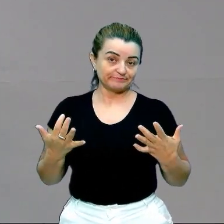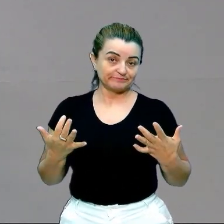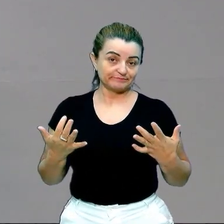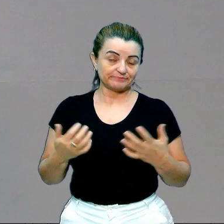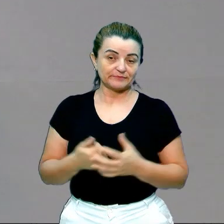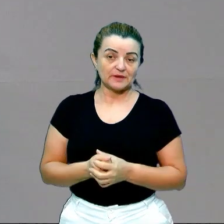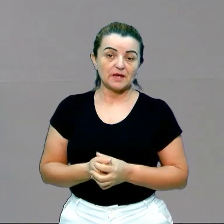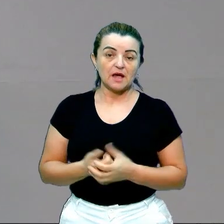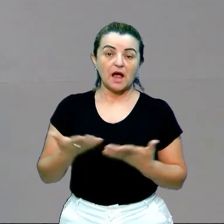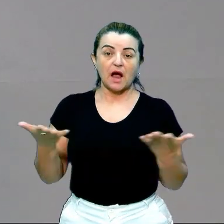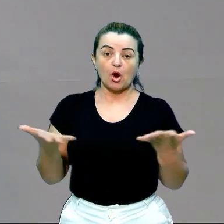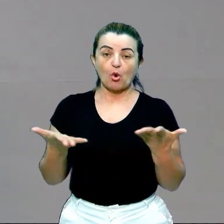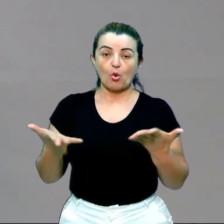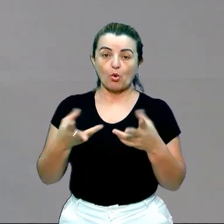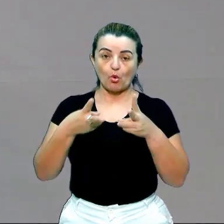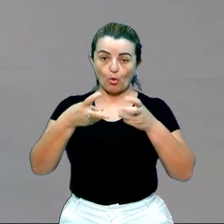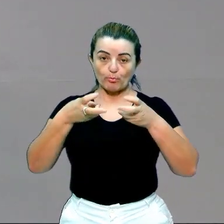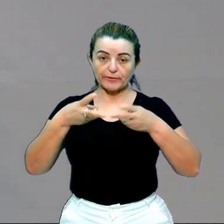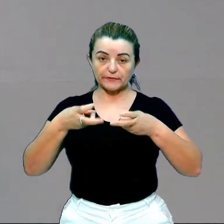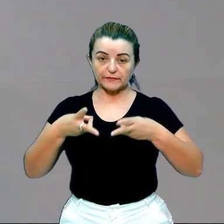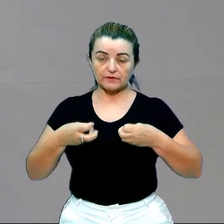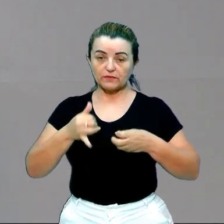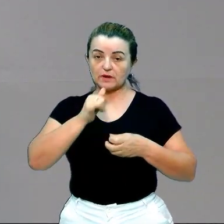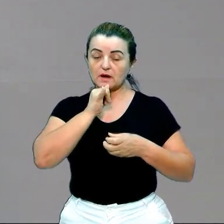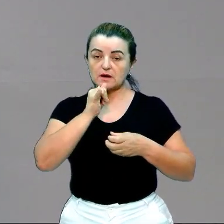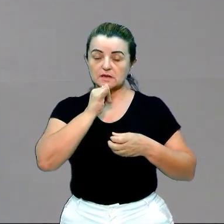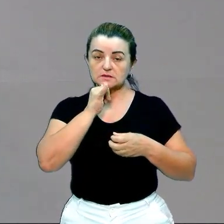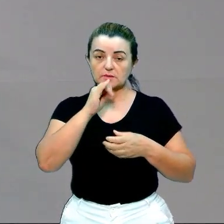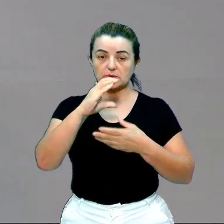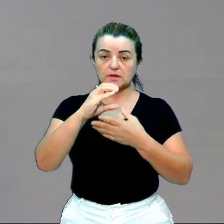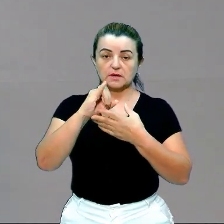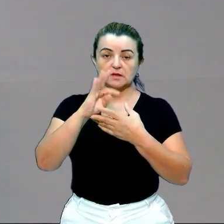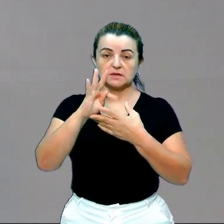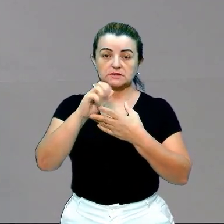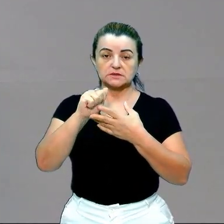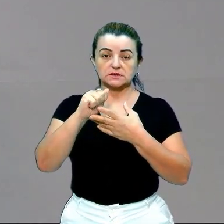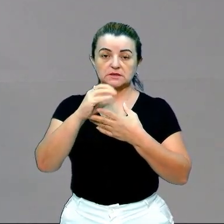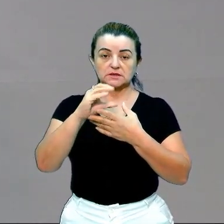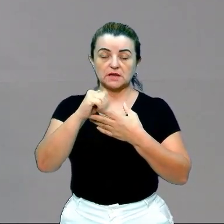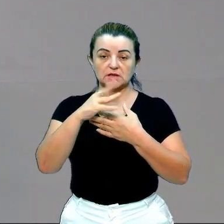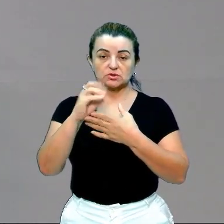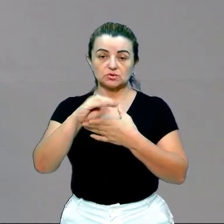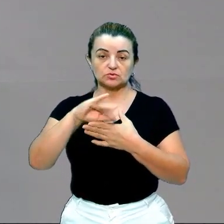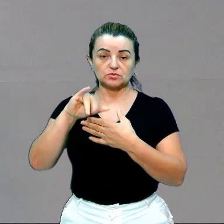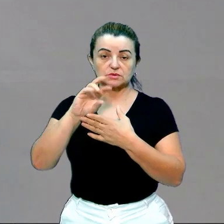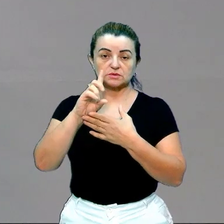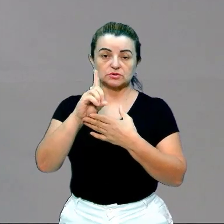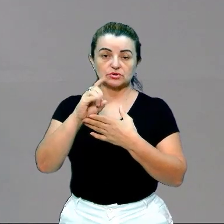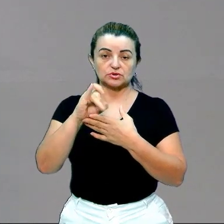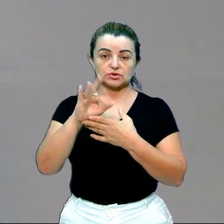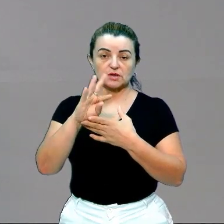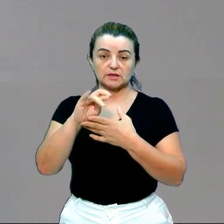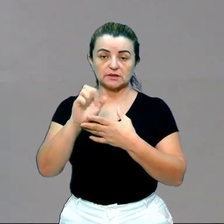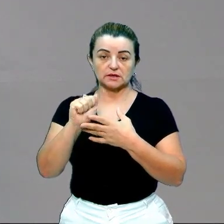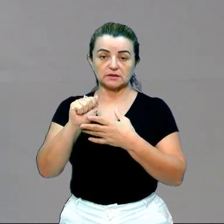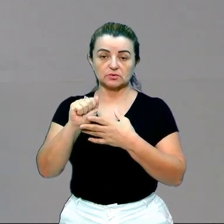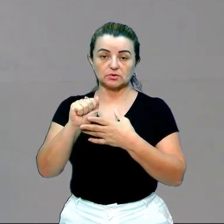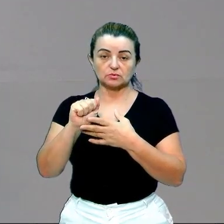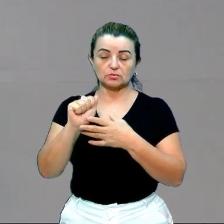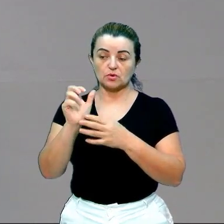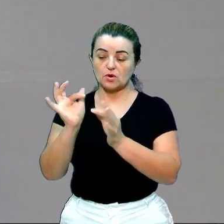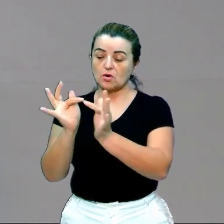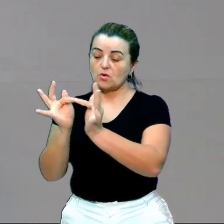observar aqui alguns exemplos de citações, citações diretas. Quando o autor foi lá e